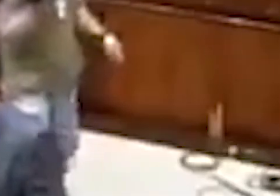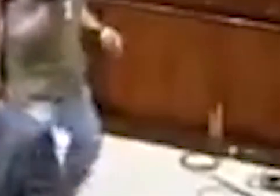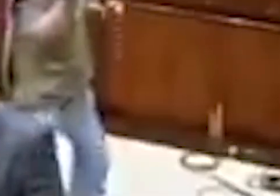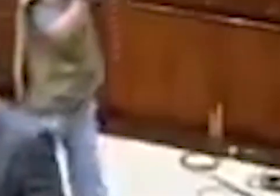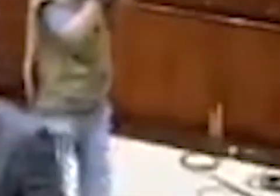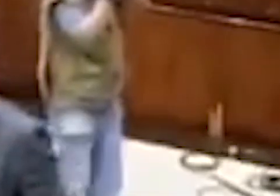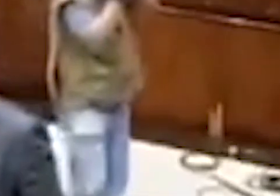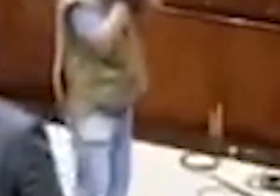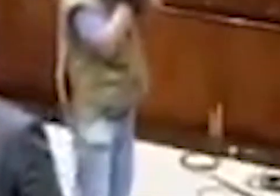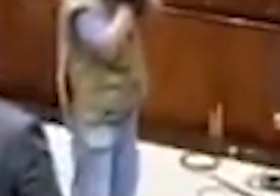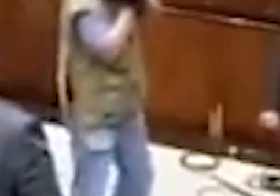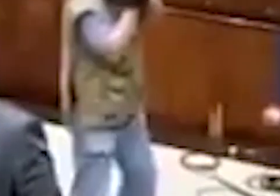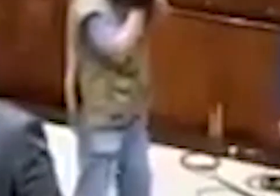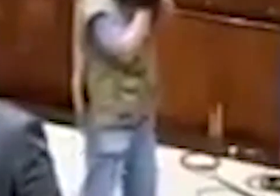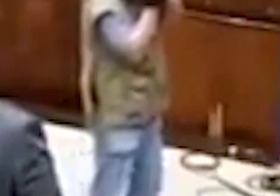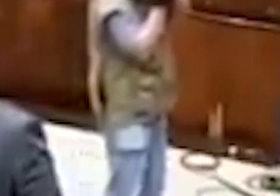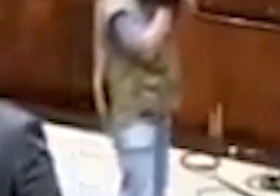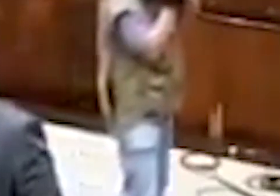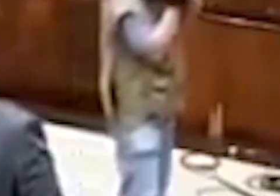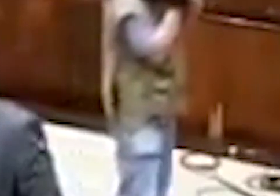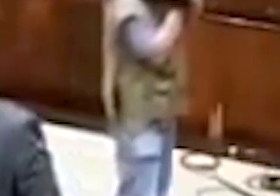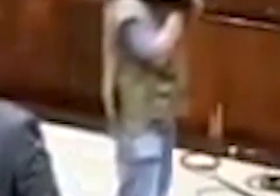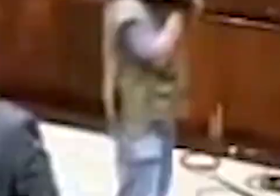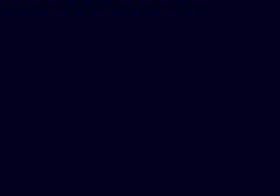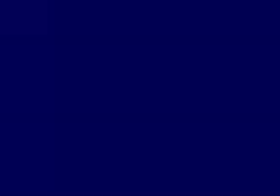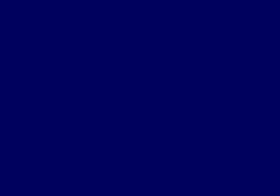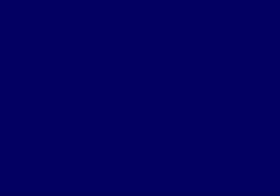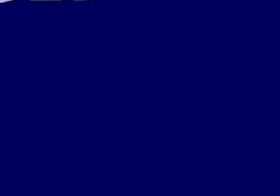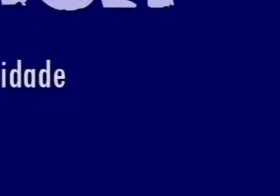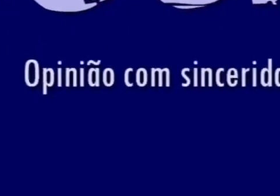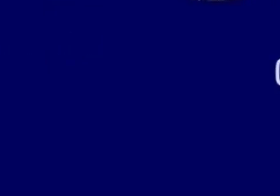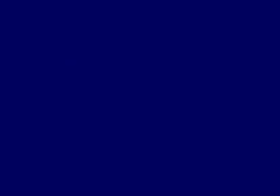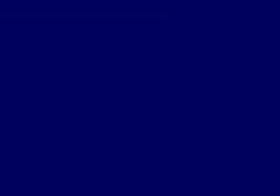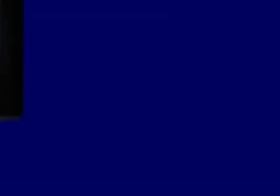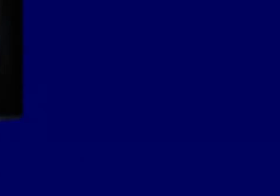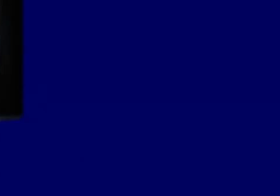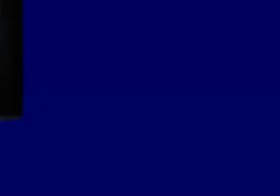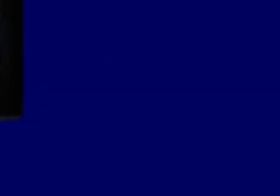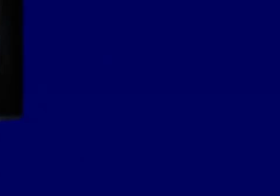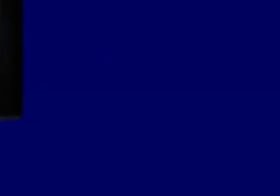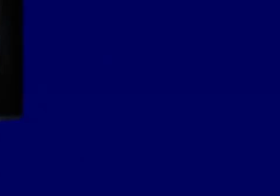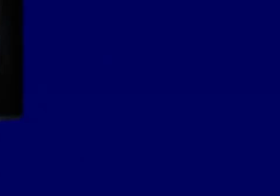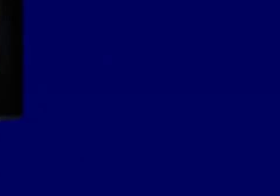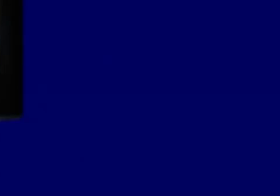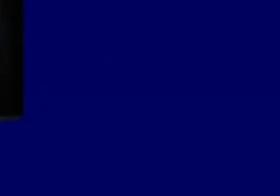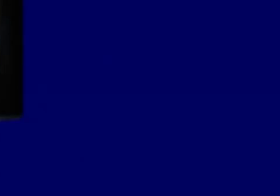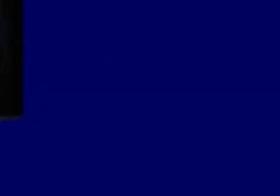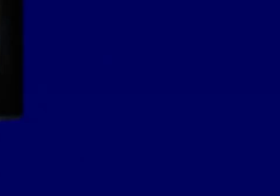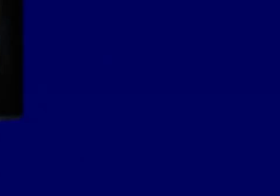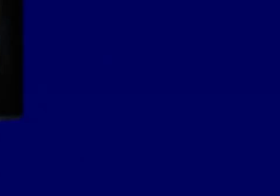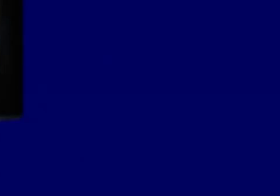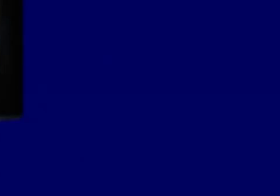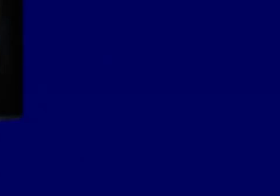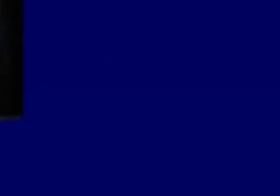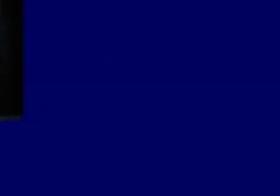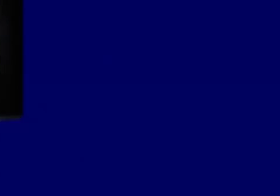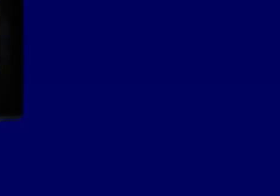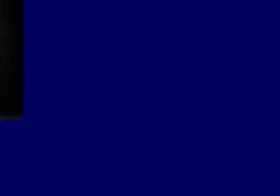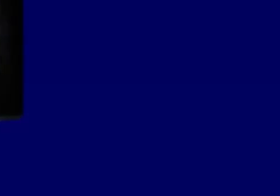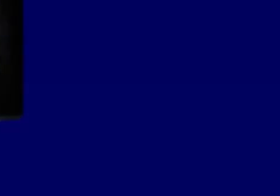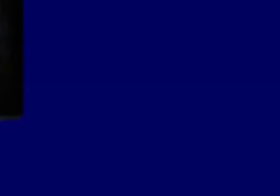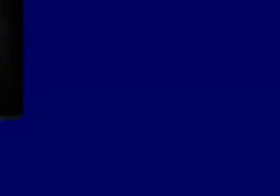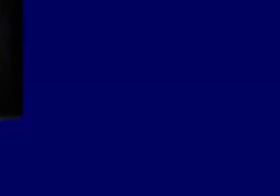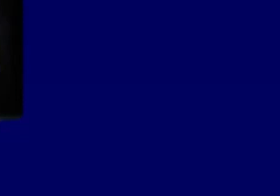Para uma comunicação de liderança, concedo a palavra ao deputado João Filipe. Eu já tive a oportunidade de dizer aqui ao senador